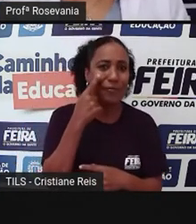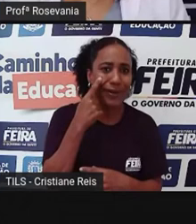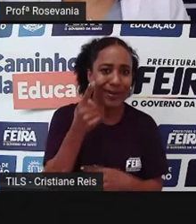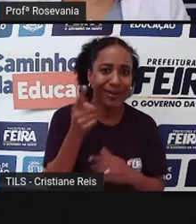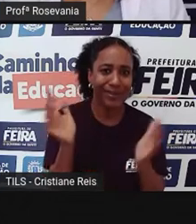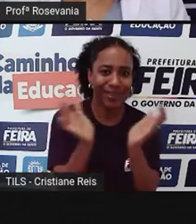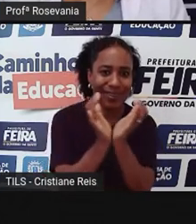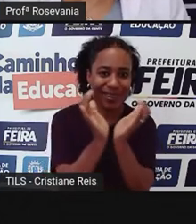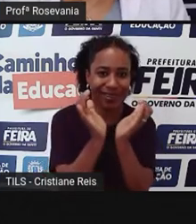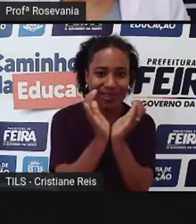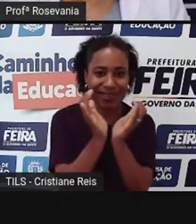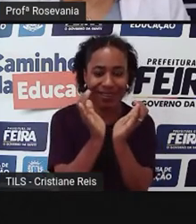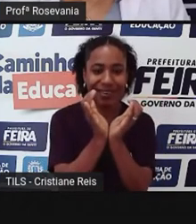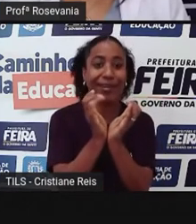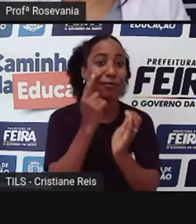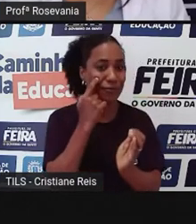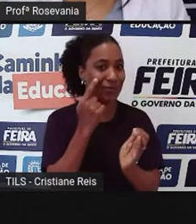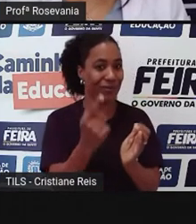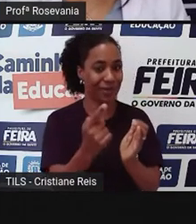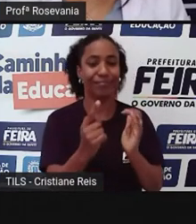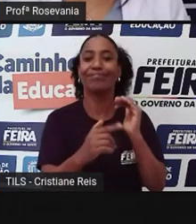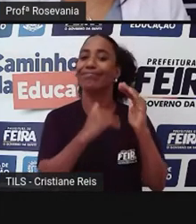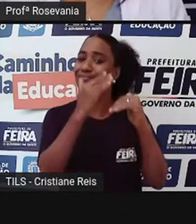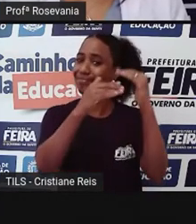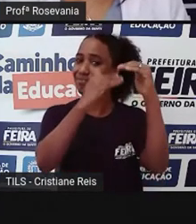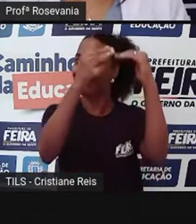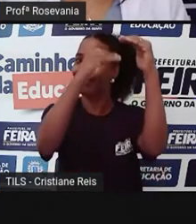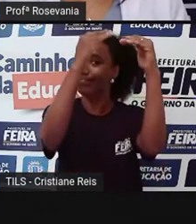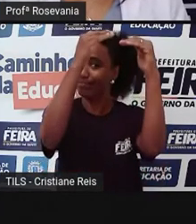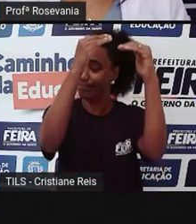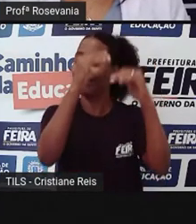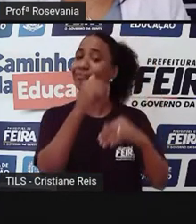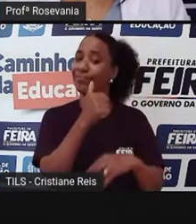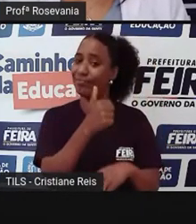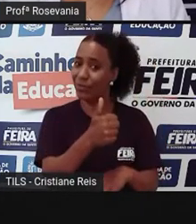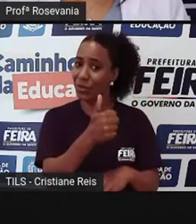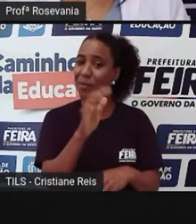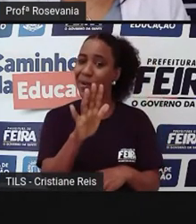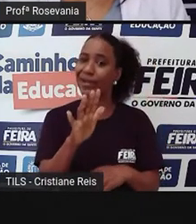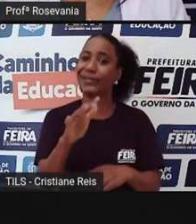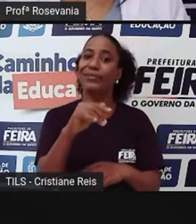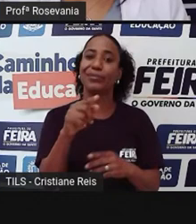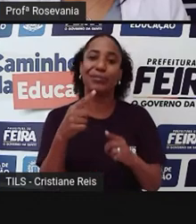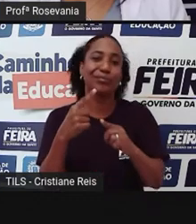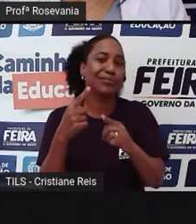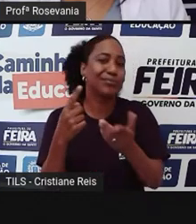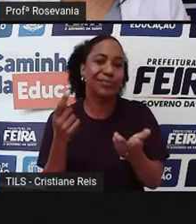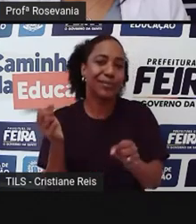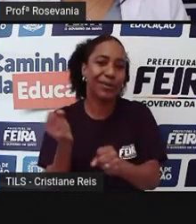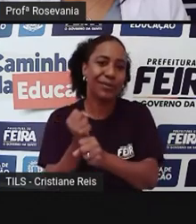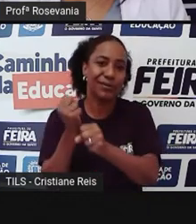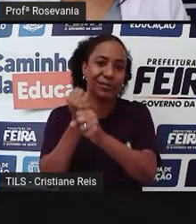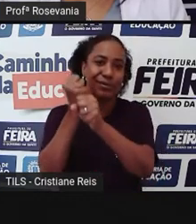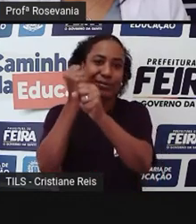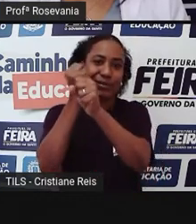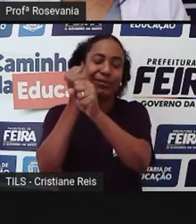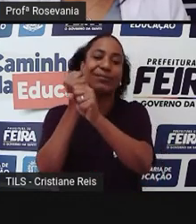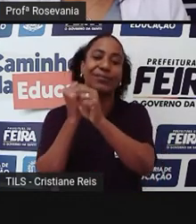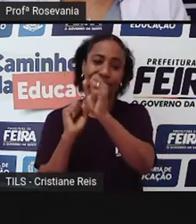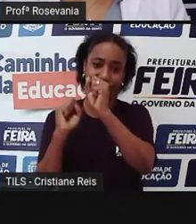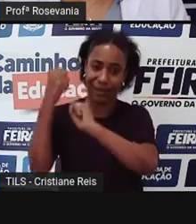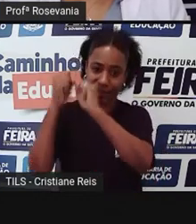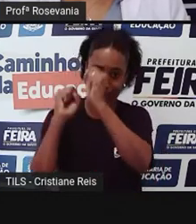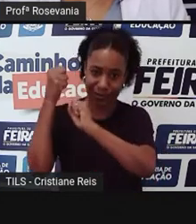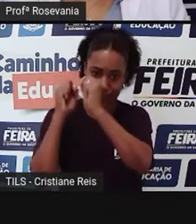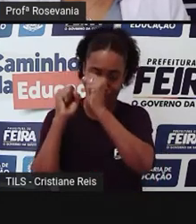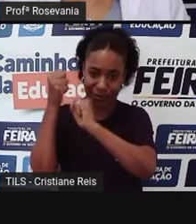alto, então, é progresso, mas também é destruição ambiental, até porque para formar todas essas indústrias aí,